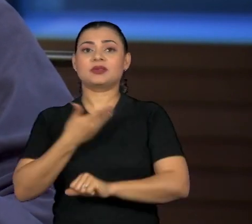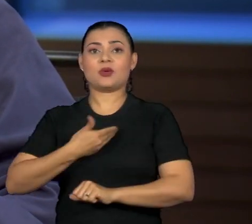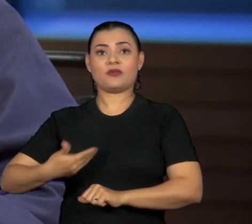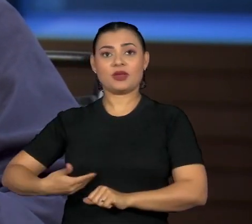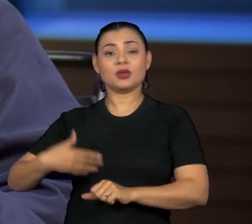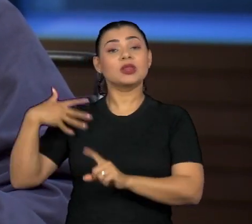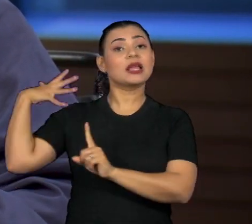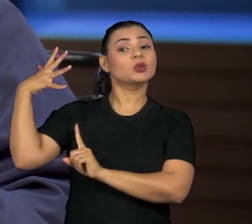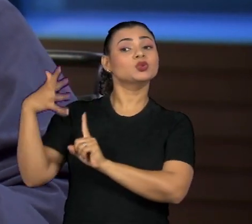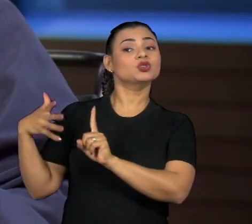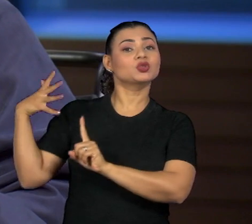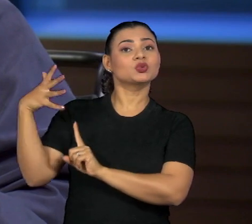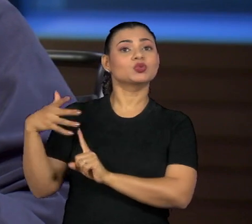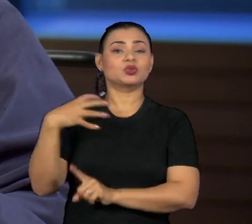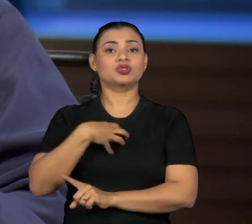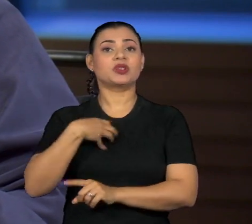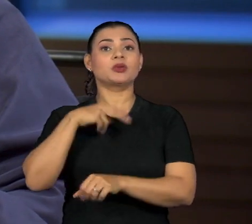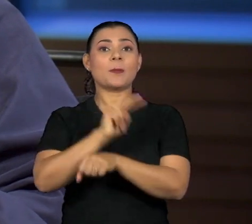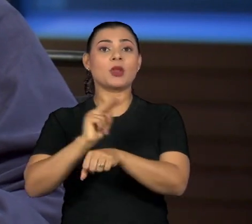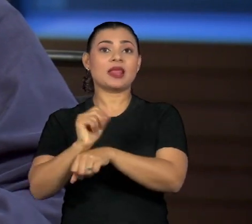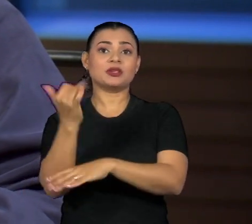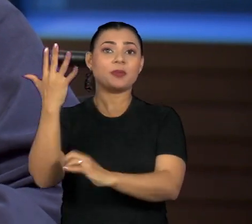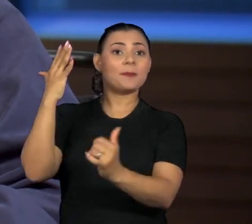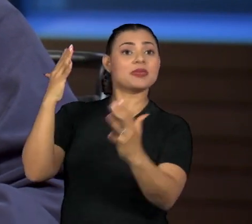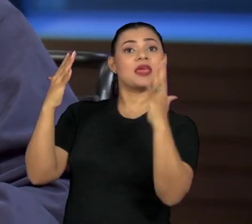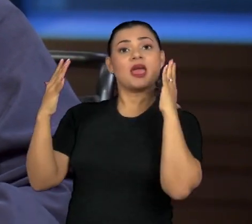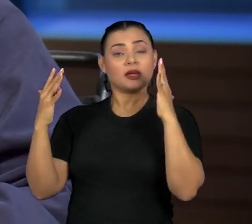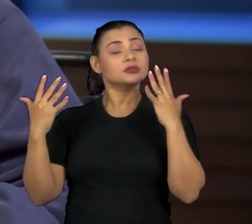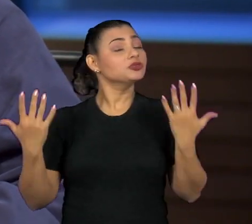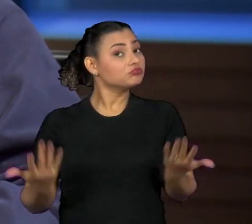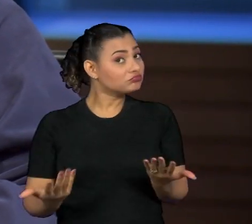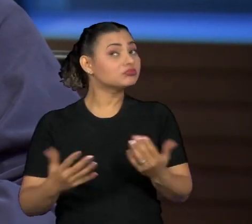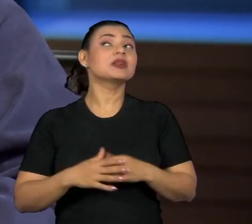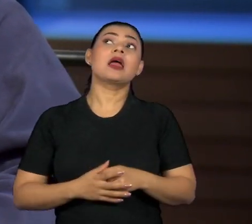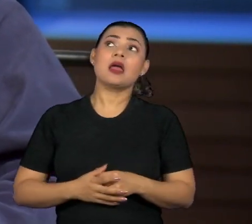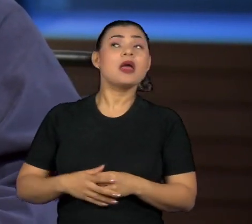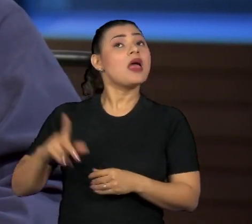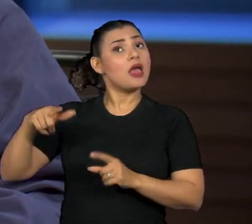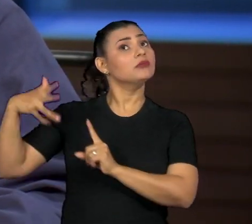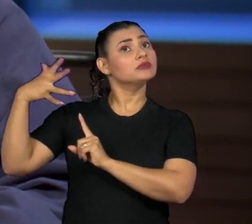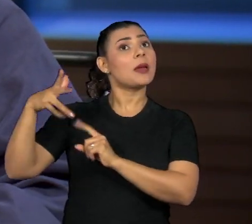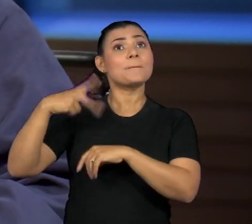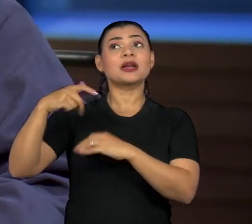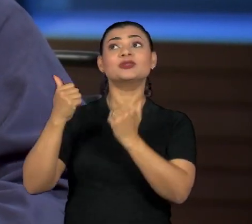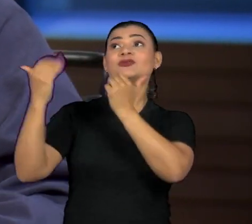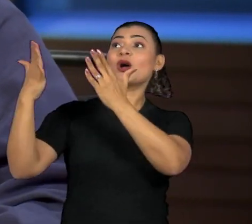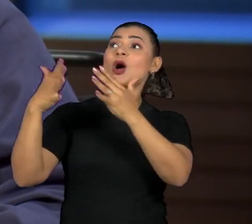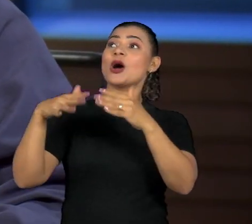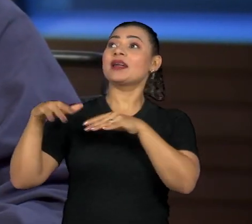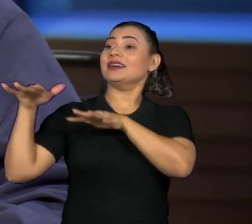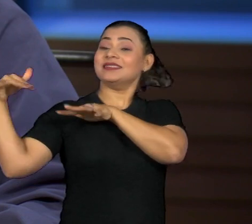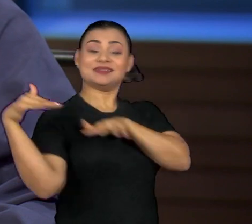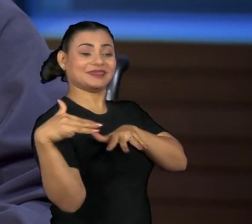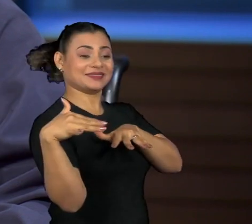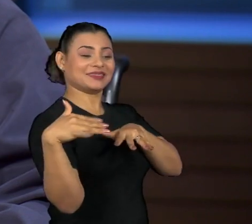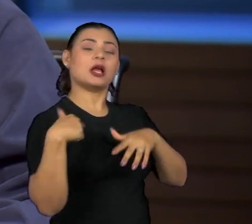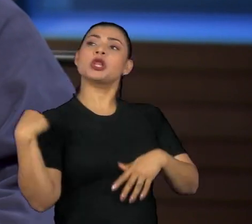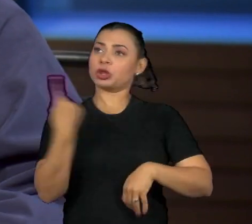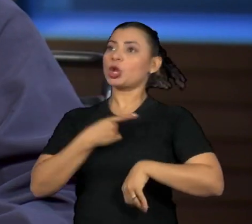discurso em prol do meio ambiente, um discurso principalmente para o exterior, dando sinalizações que